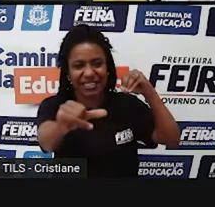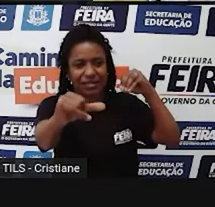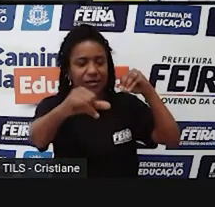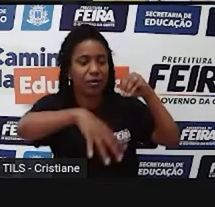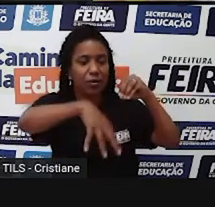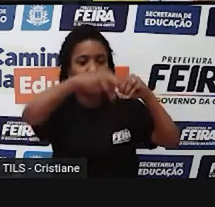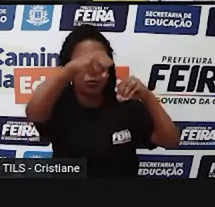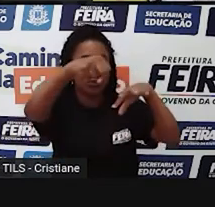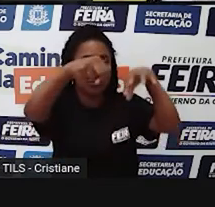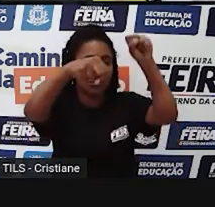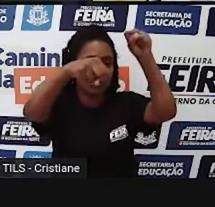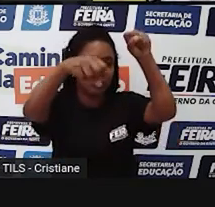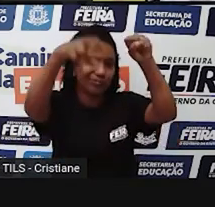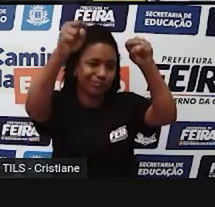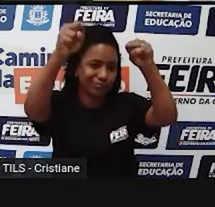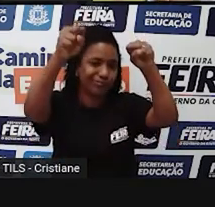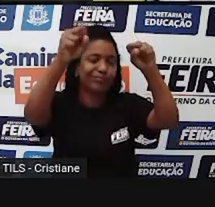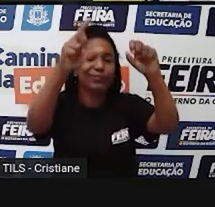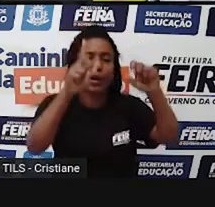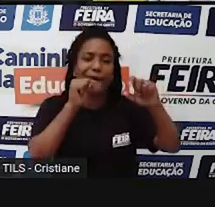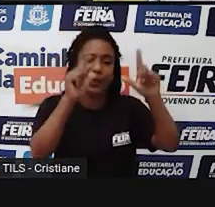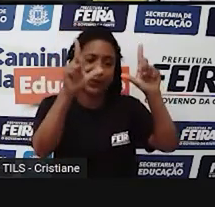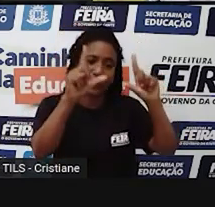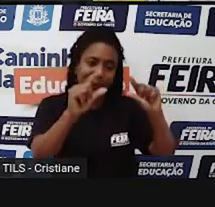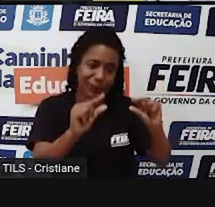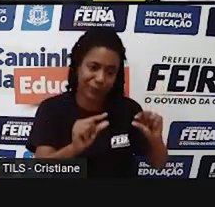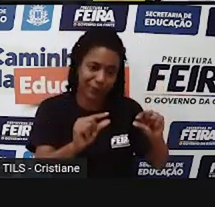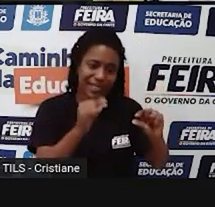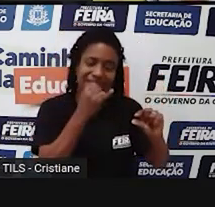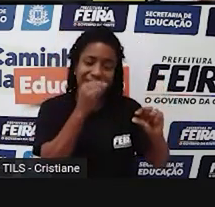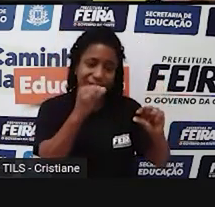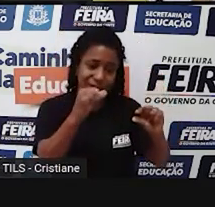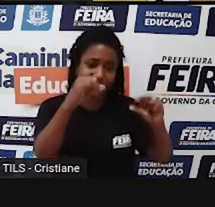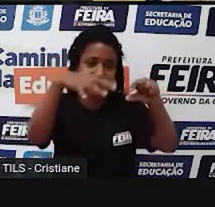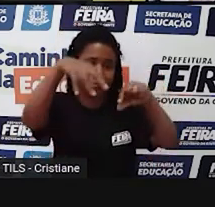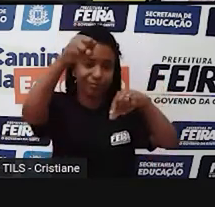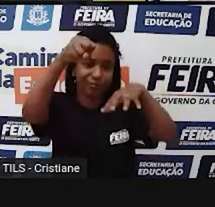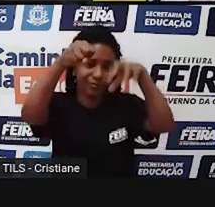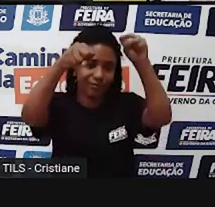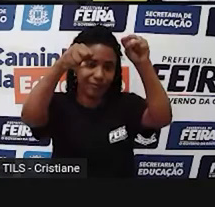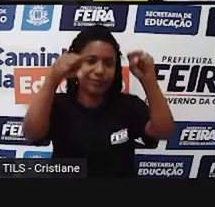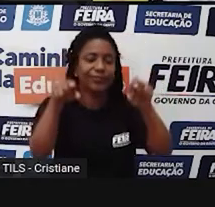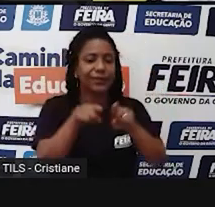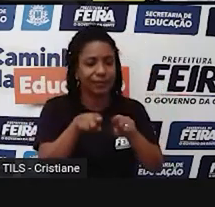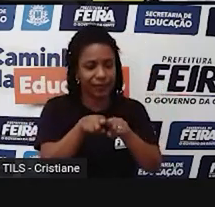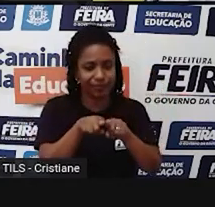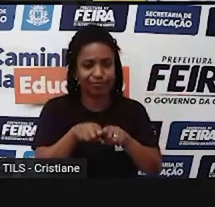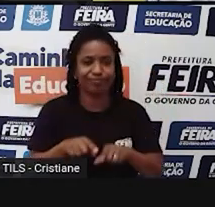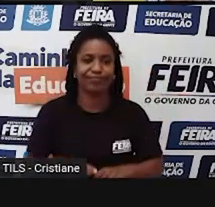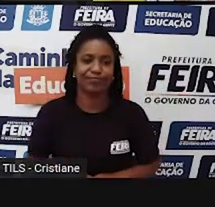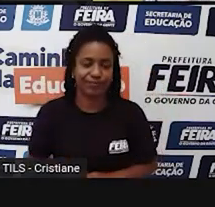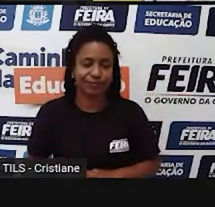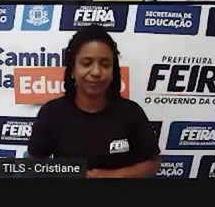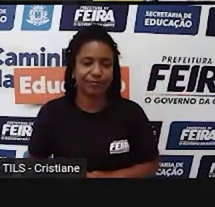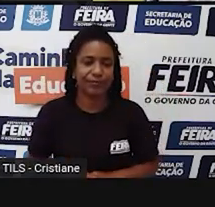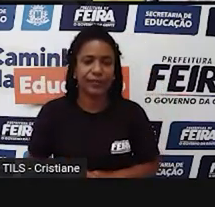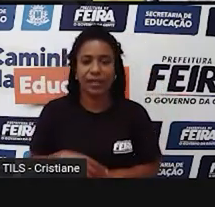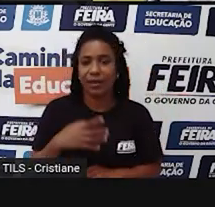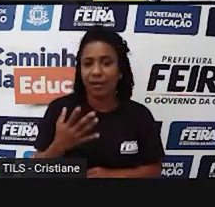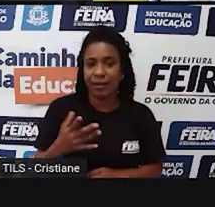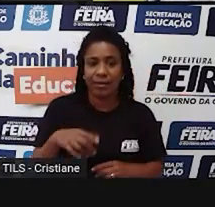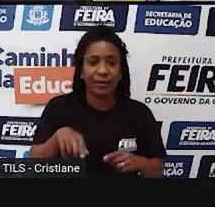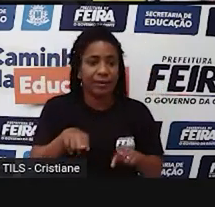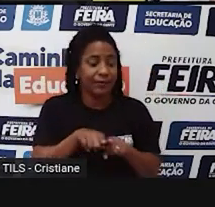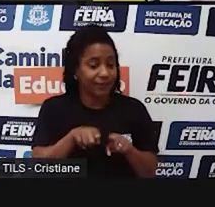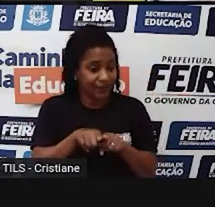hidrelétricas. E se baixam as águas, infelizmente, a nossa energia elétrica cai. A área da construção civil,